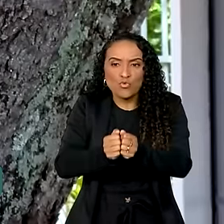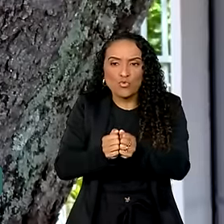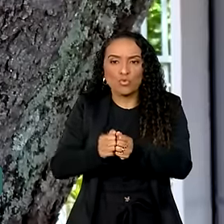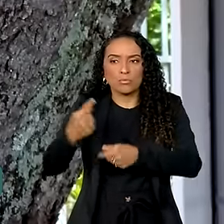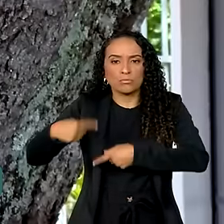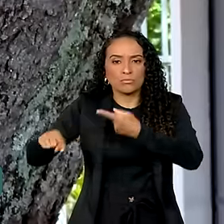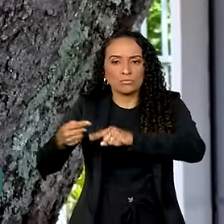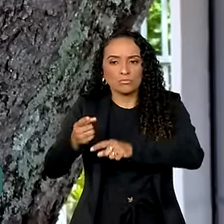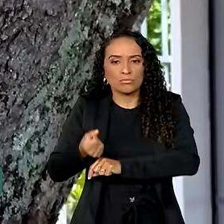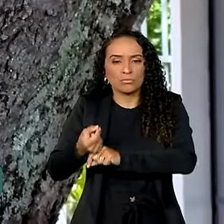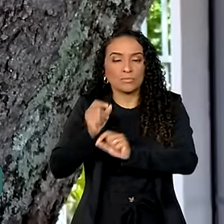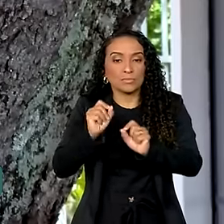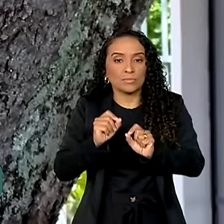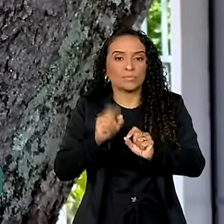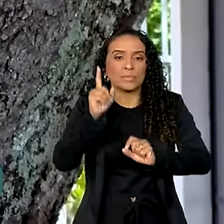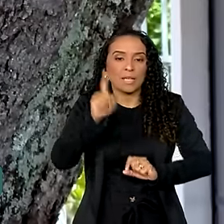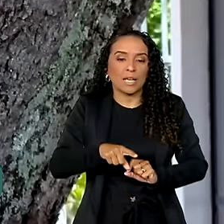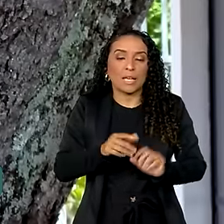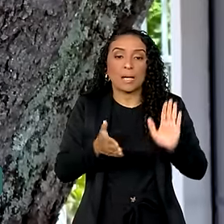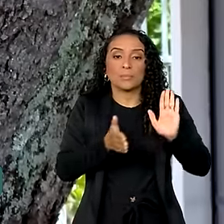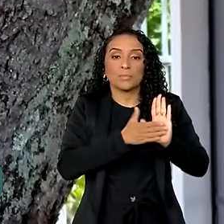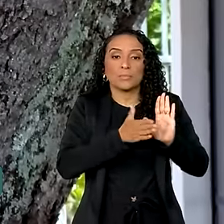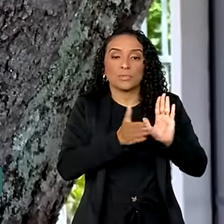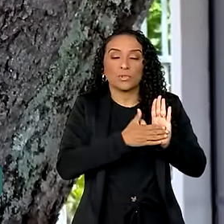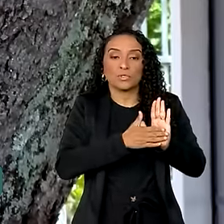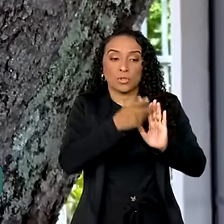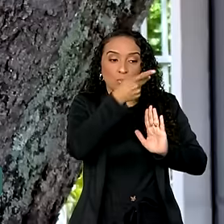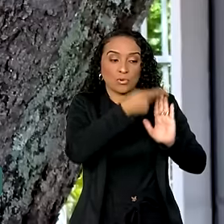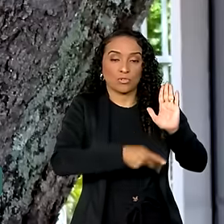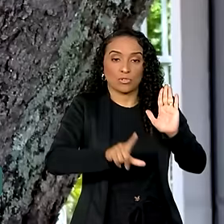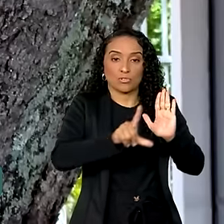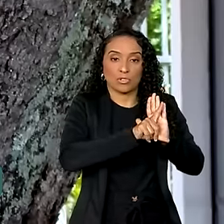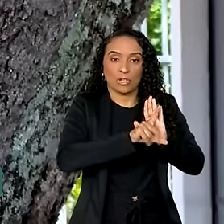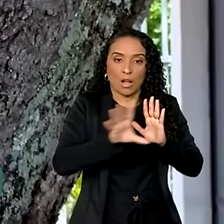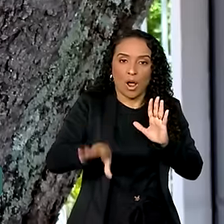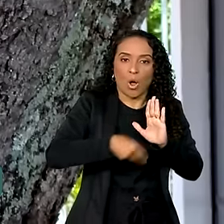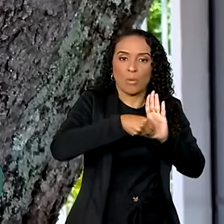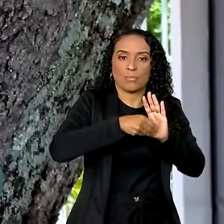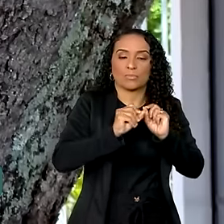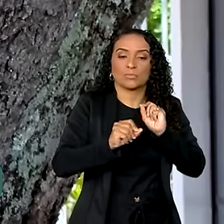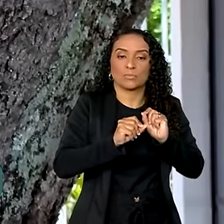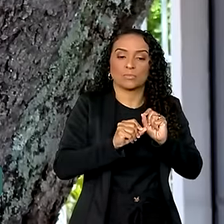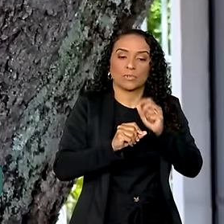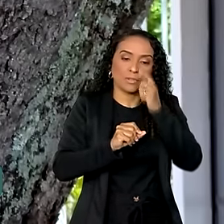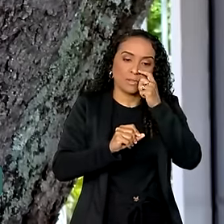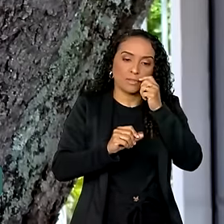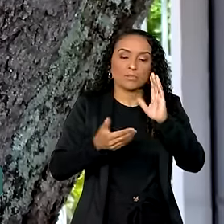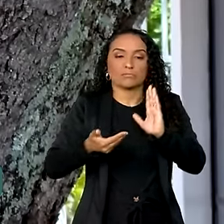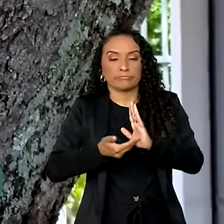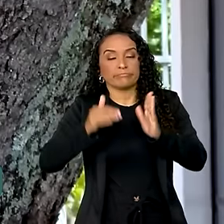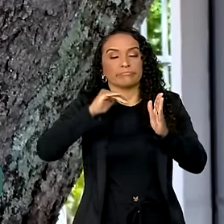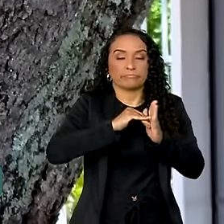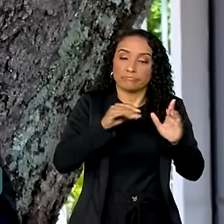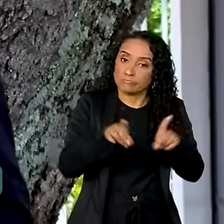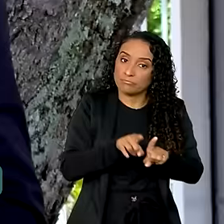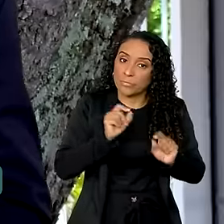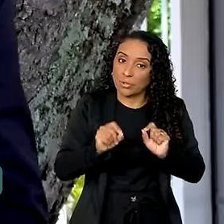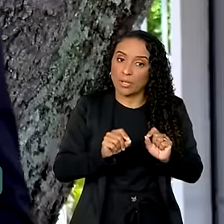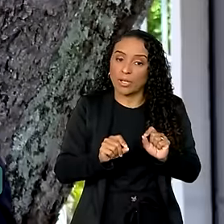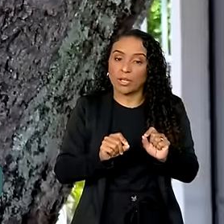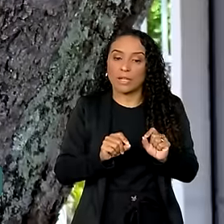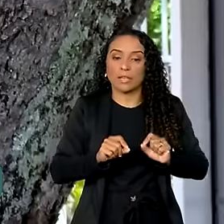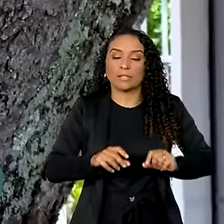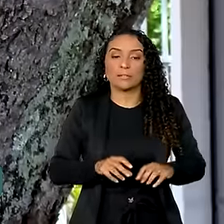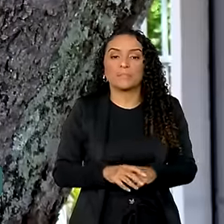do orçamento, que é a proposta de um projeto de lei complementar, tanto na Câmara quanto no Senado, para